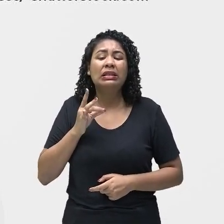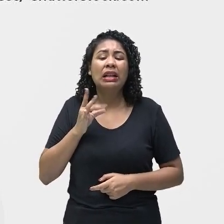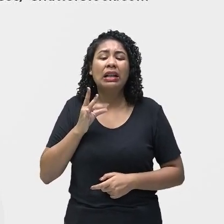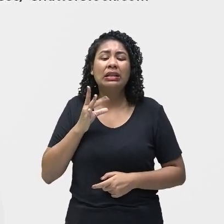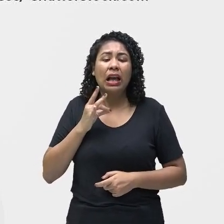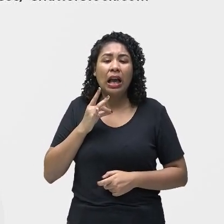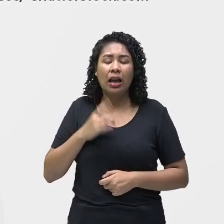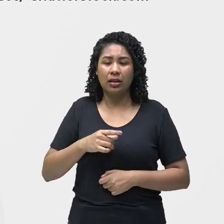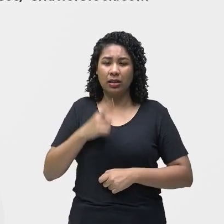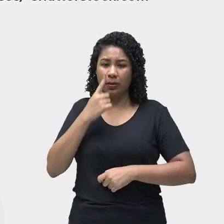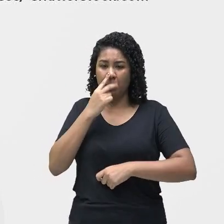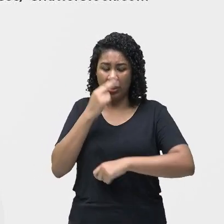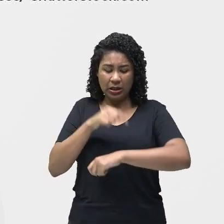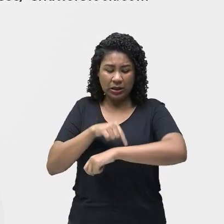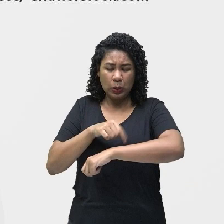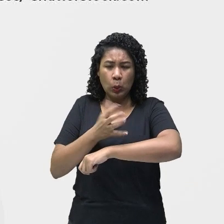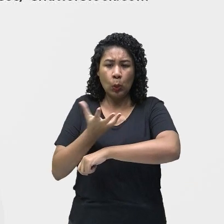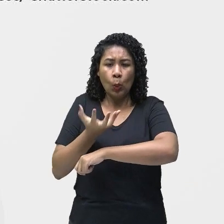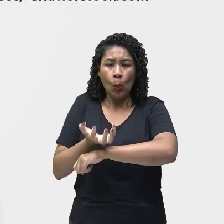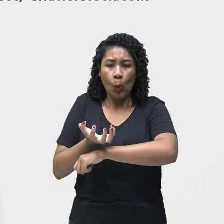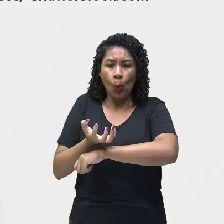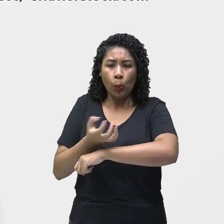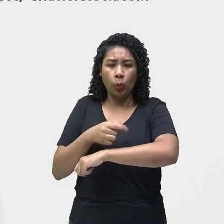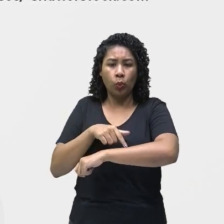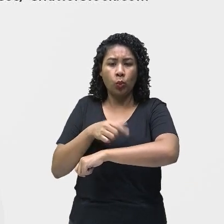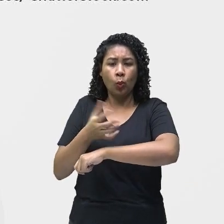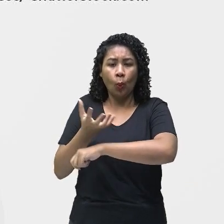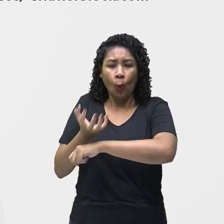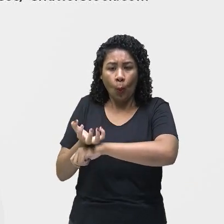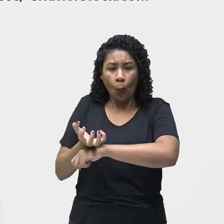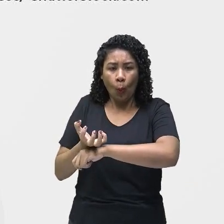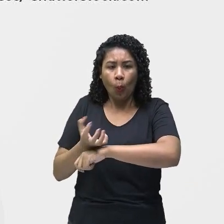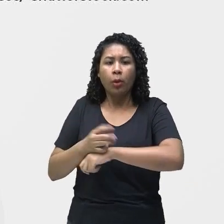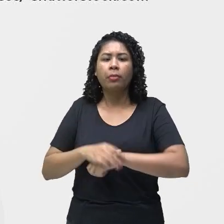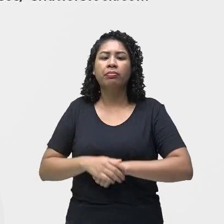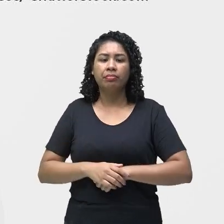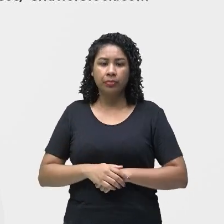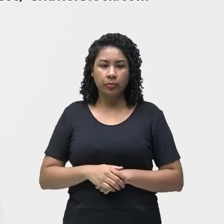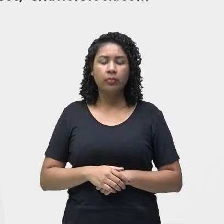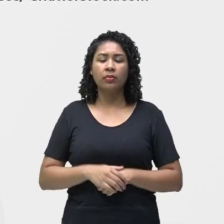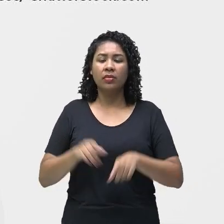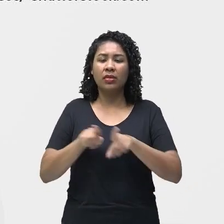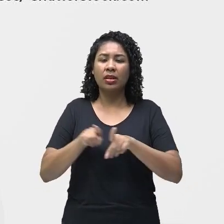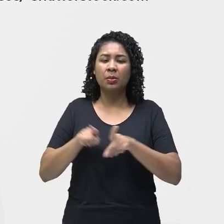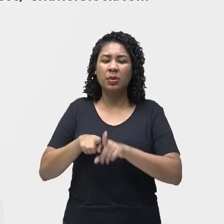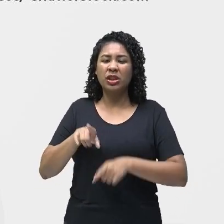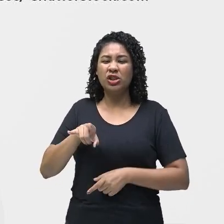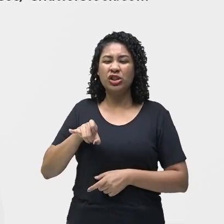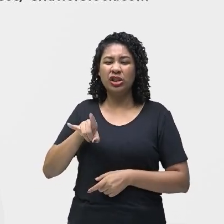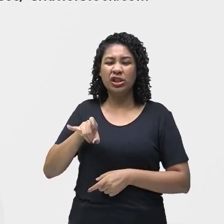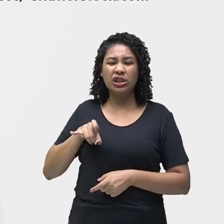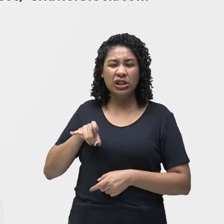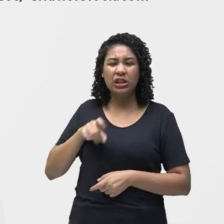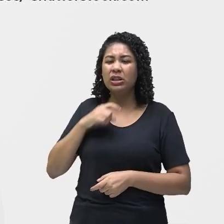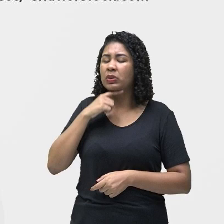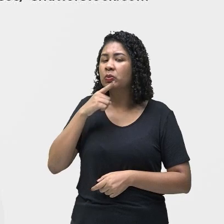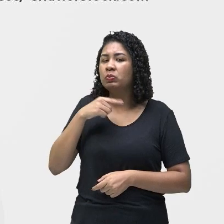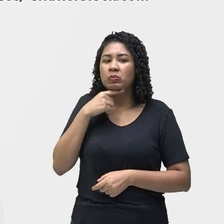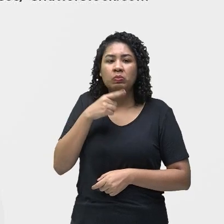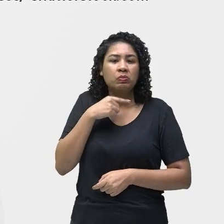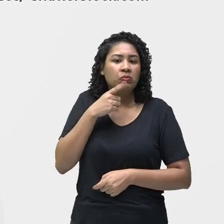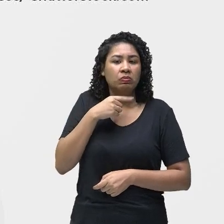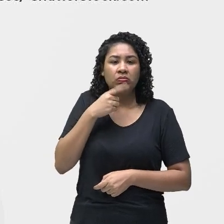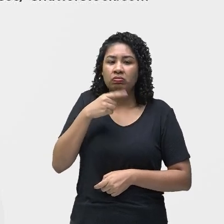justamente porque você está perdendo muito líquido, pouca ou nenhuma produção de urina, pressão arterial